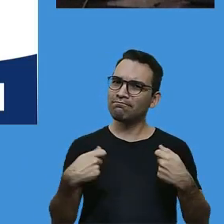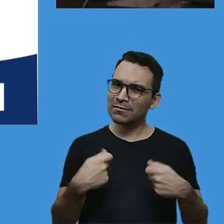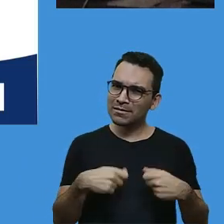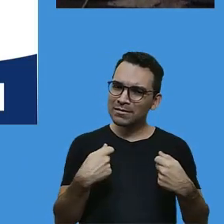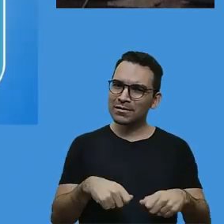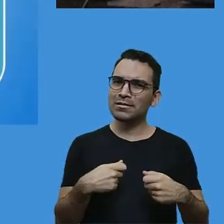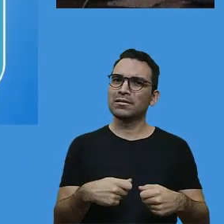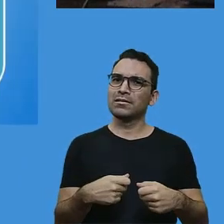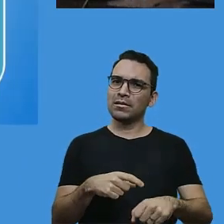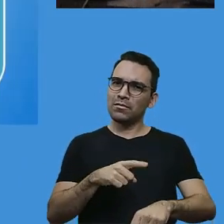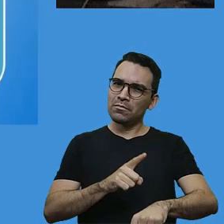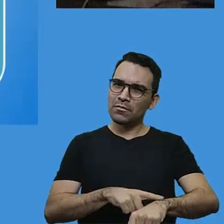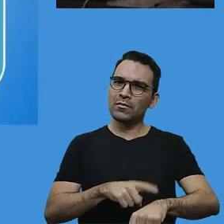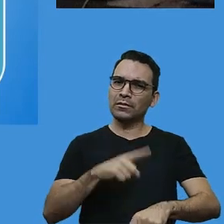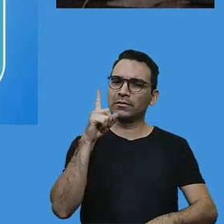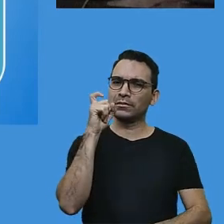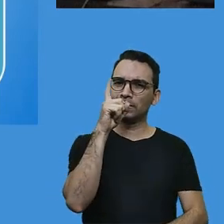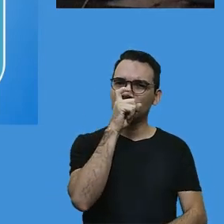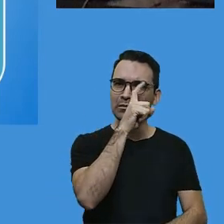delicado.